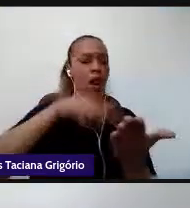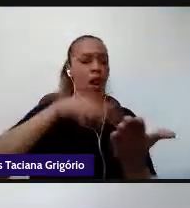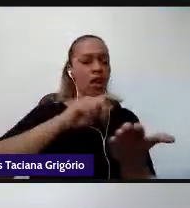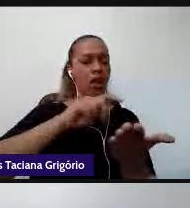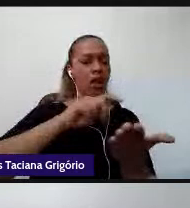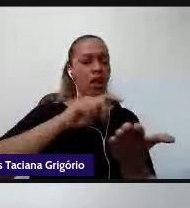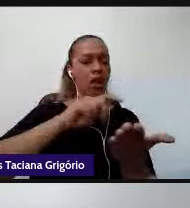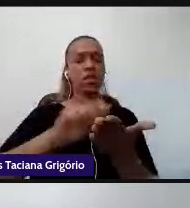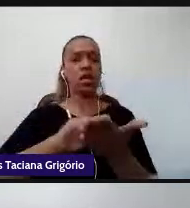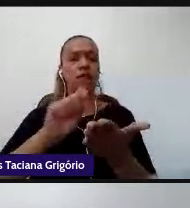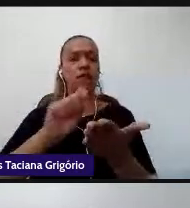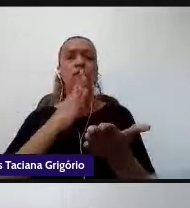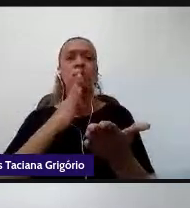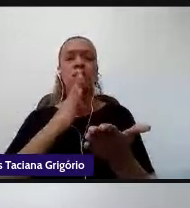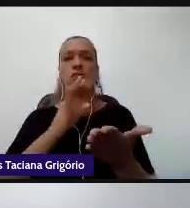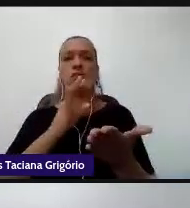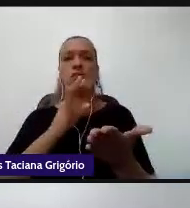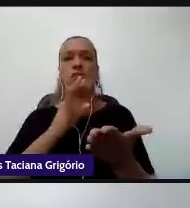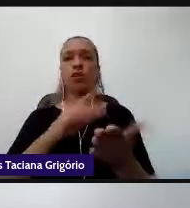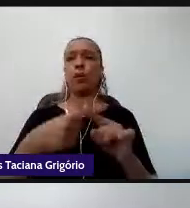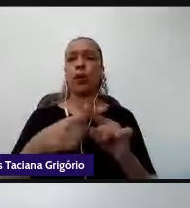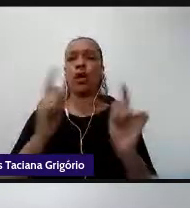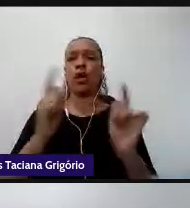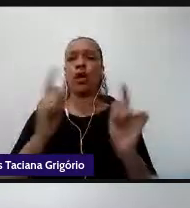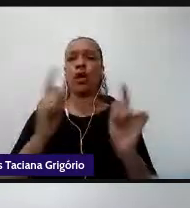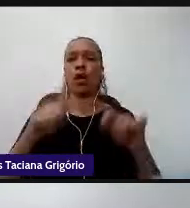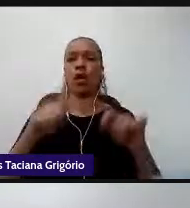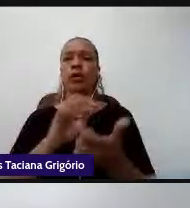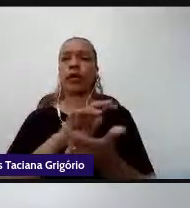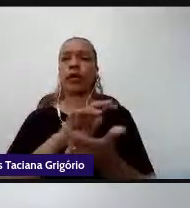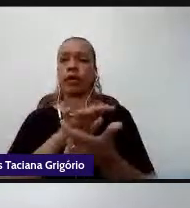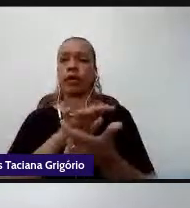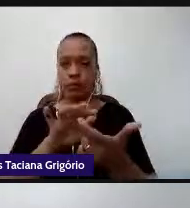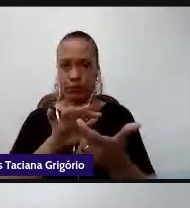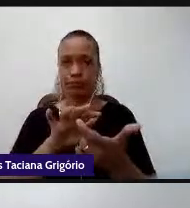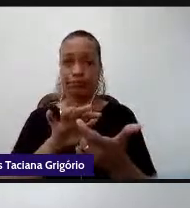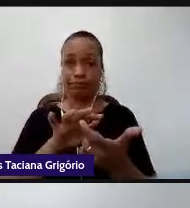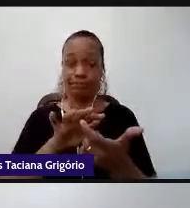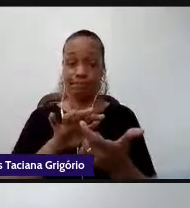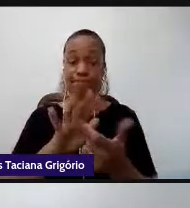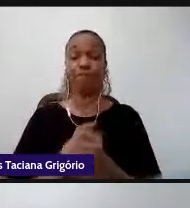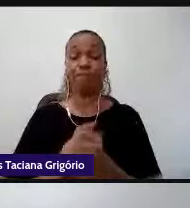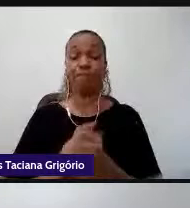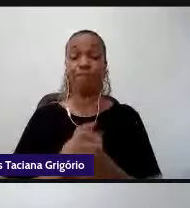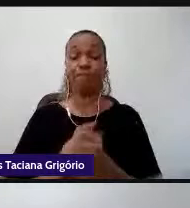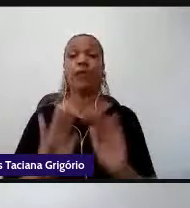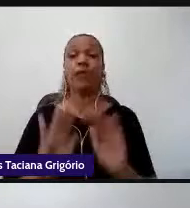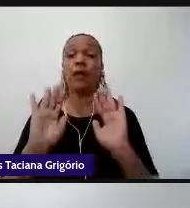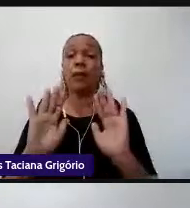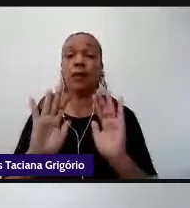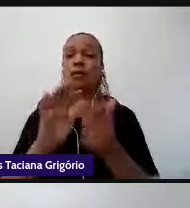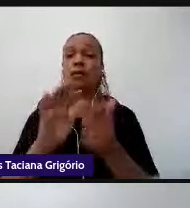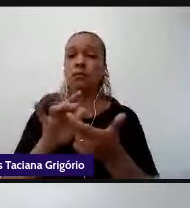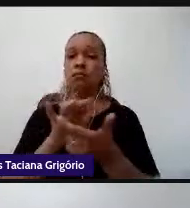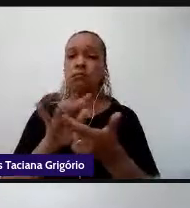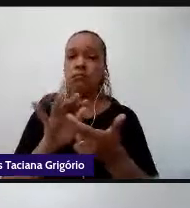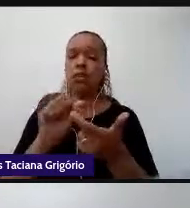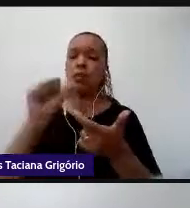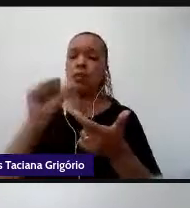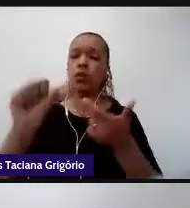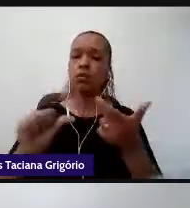ele vai ao longo do tempo passando por mudanças na perspectiva conceitual e na perspectiva